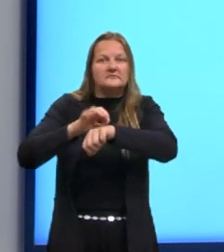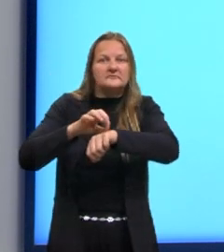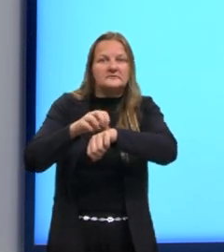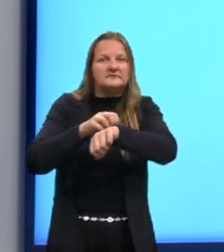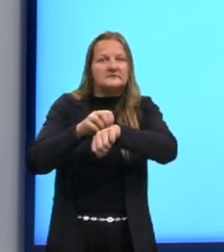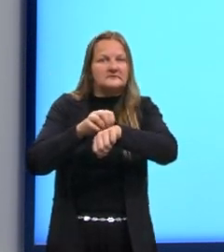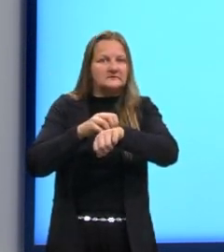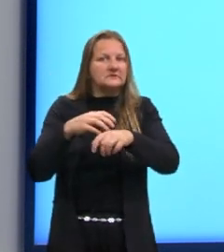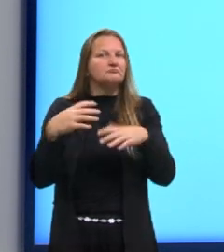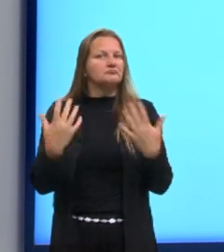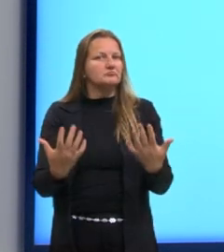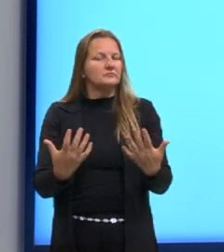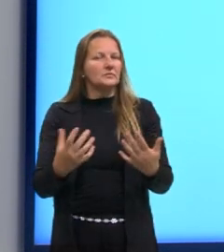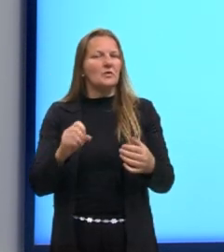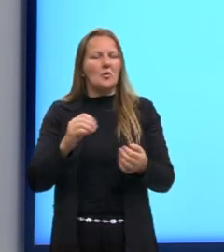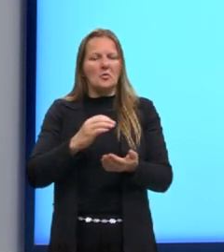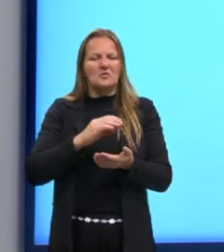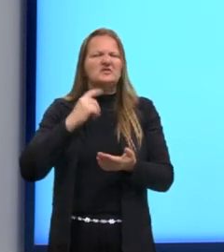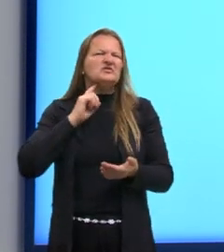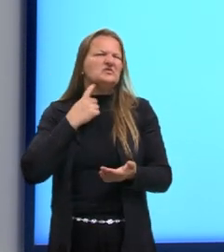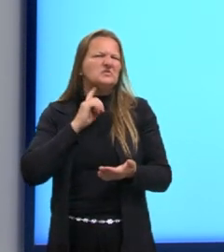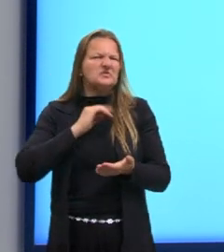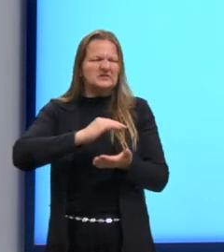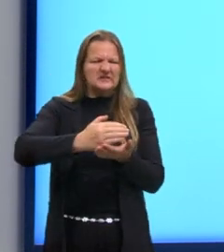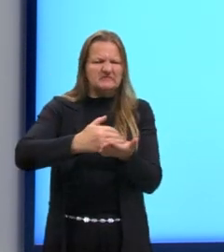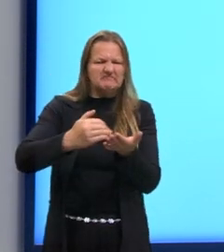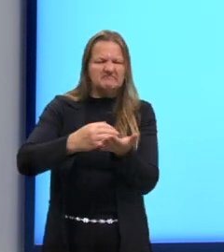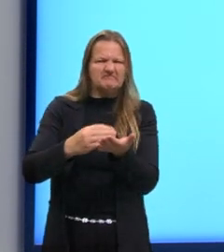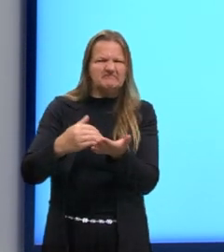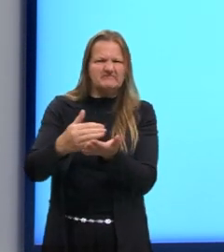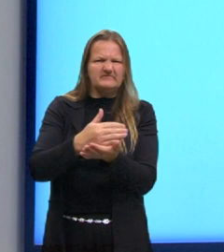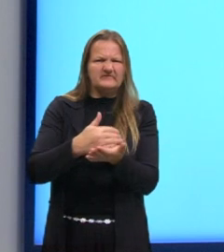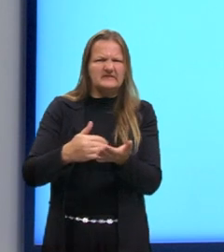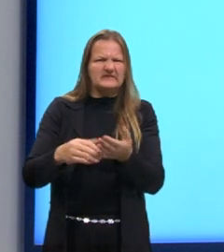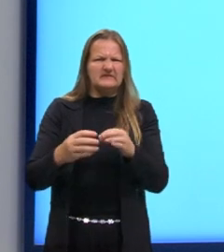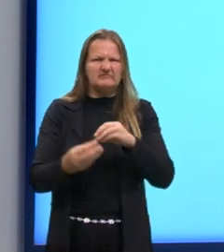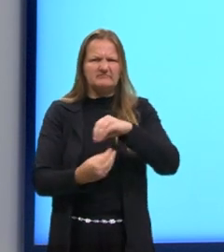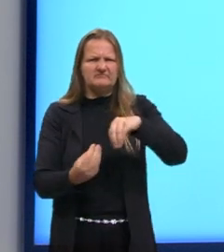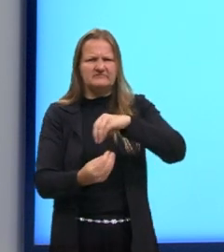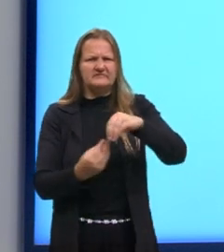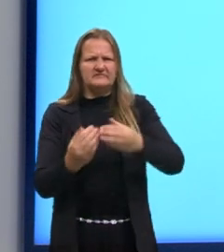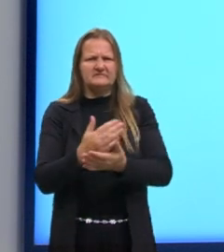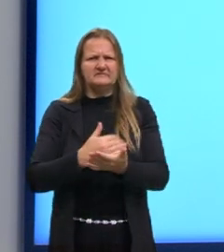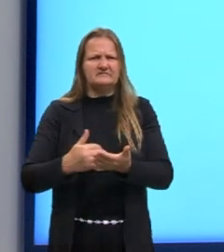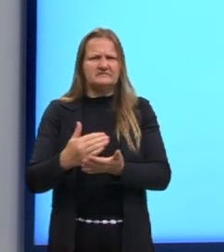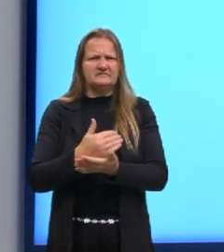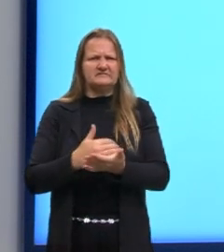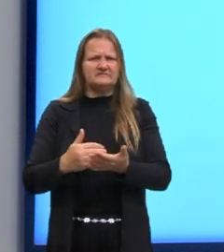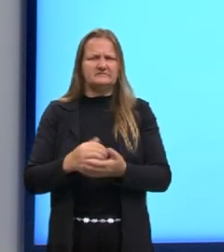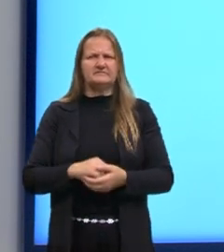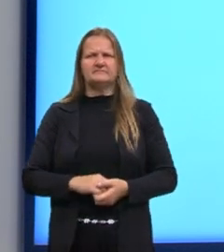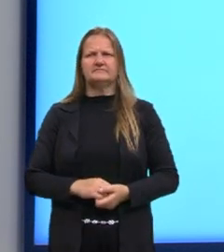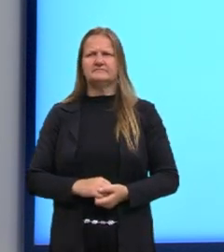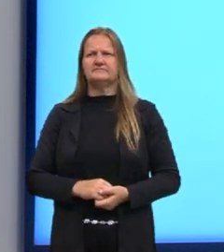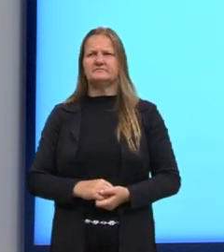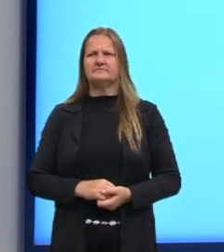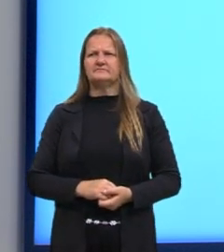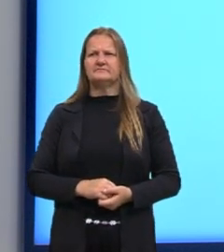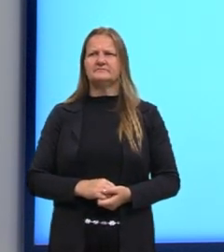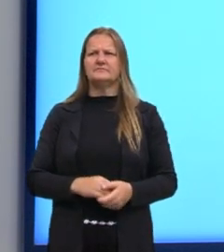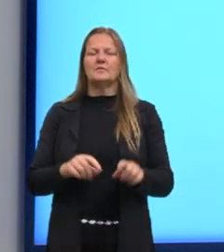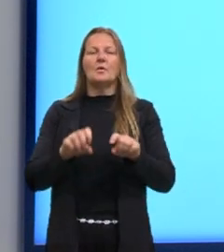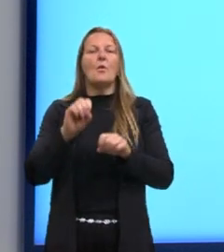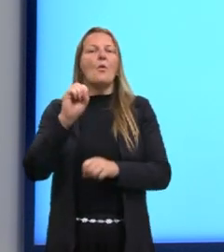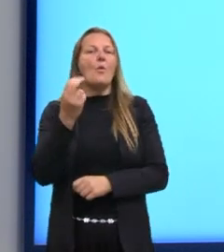relacionada à matéria orgânica. Geralmente, os mosquitinhos ficam na matéria orgânica, atrai. E também